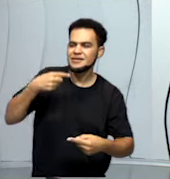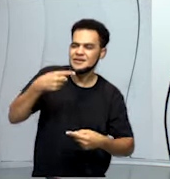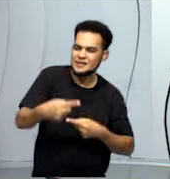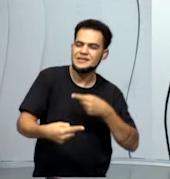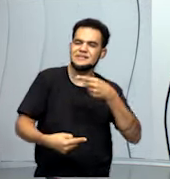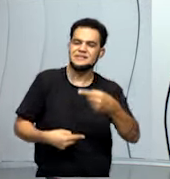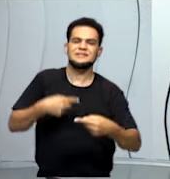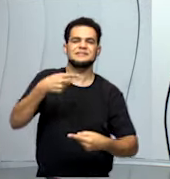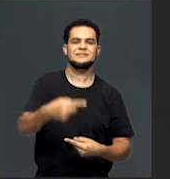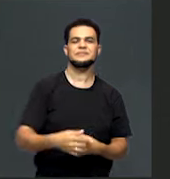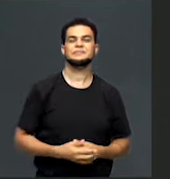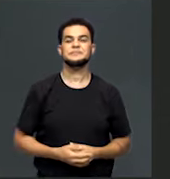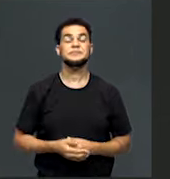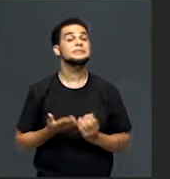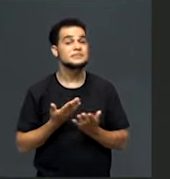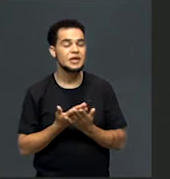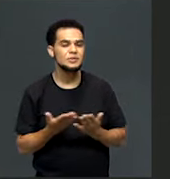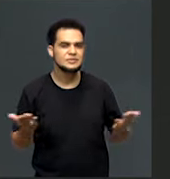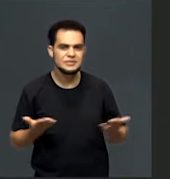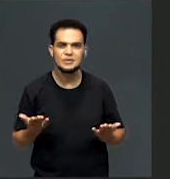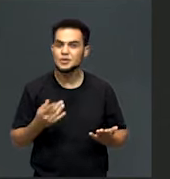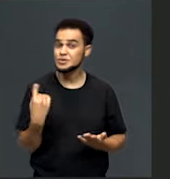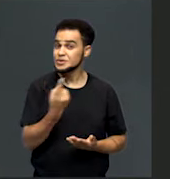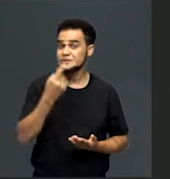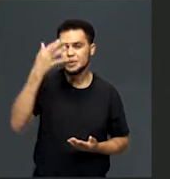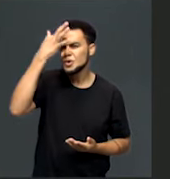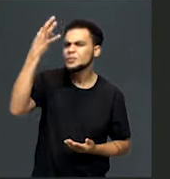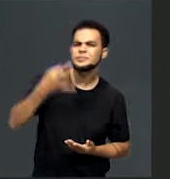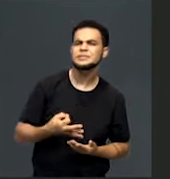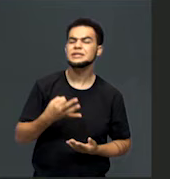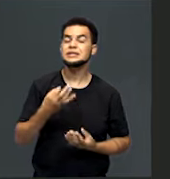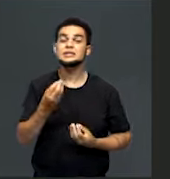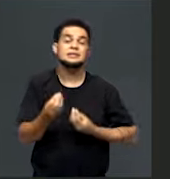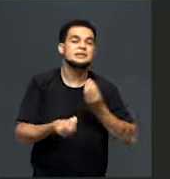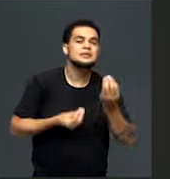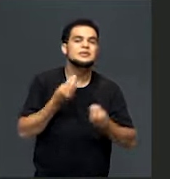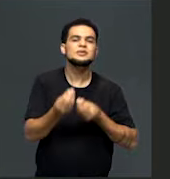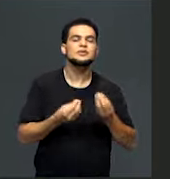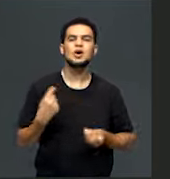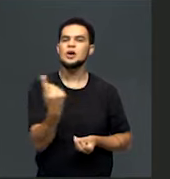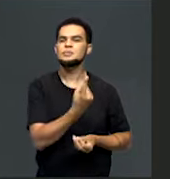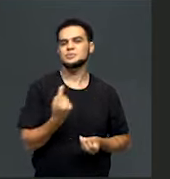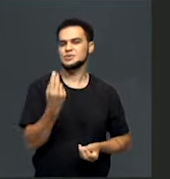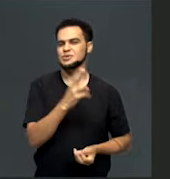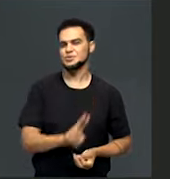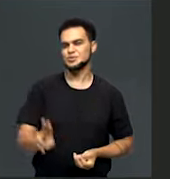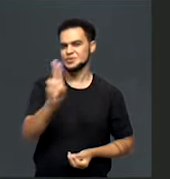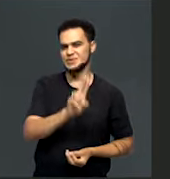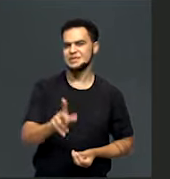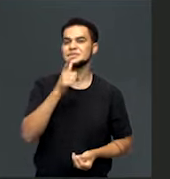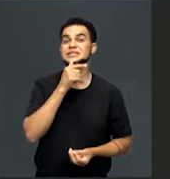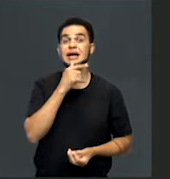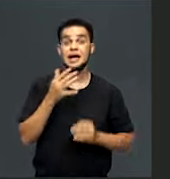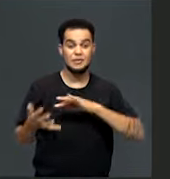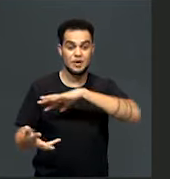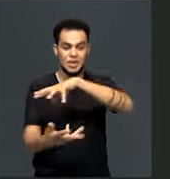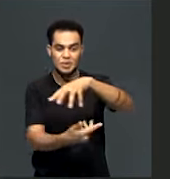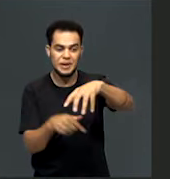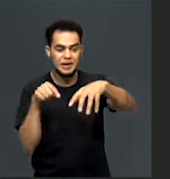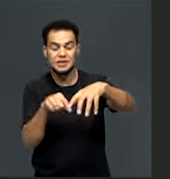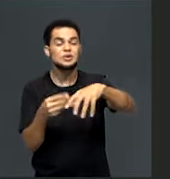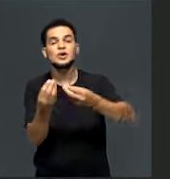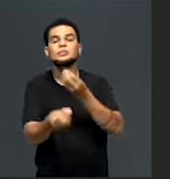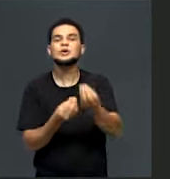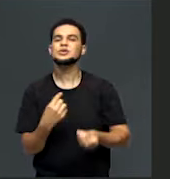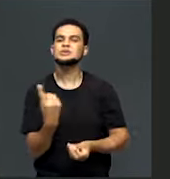Na aula de hoje nós vamos entender um pouco mais sobre como nós usamos a água disponível no planeta e